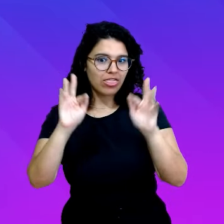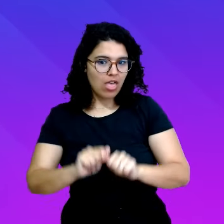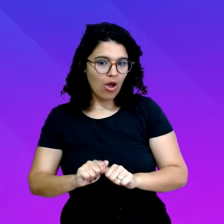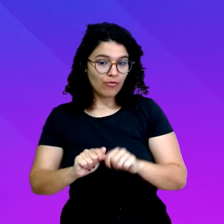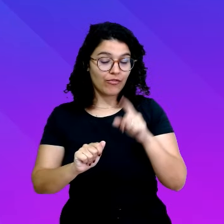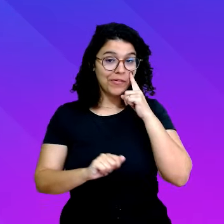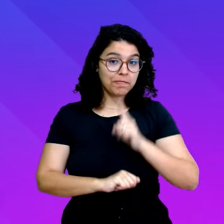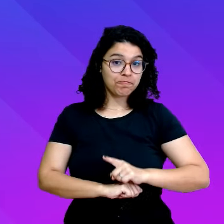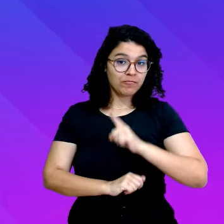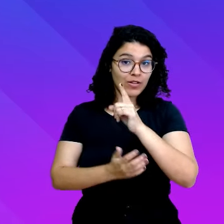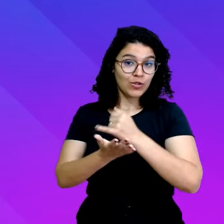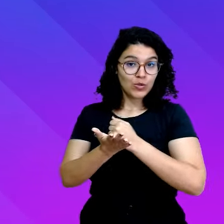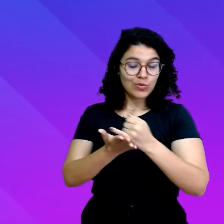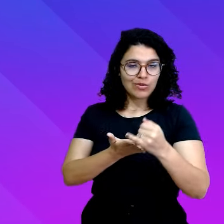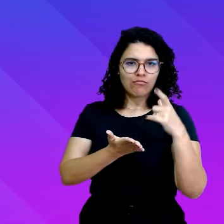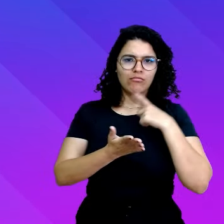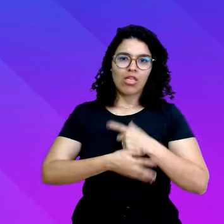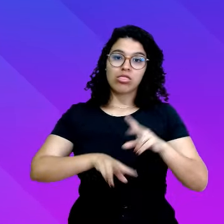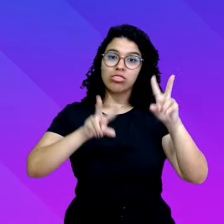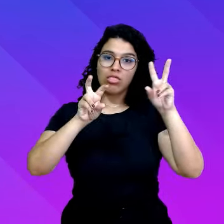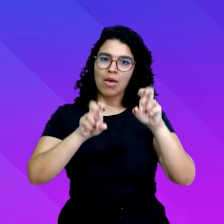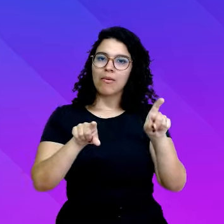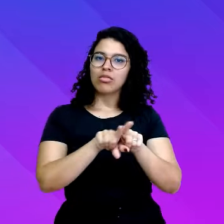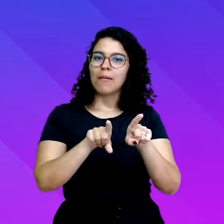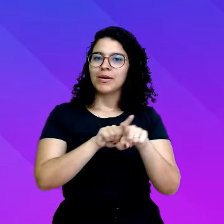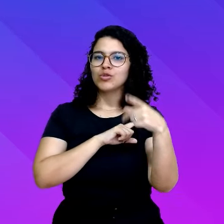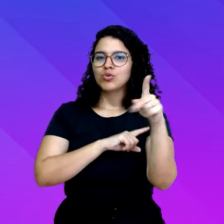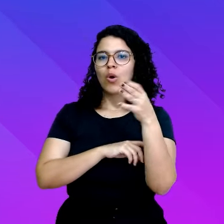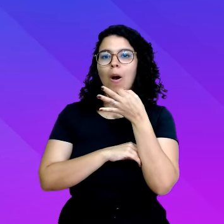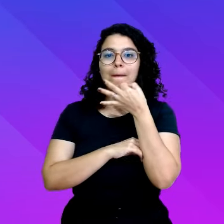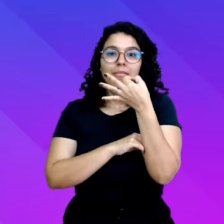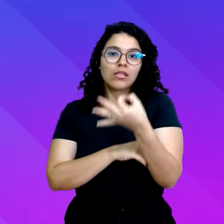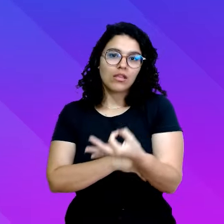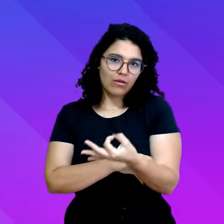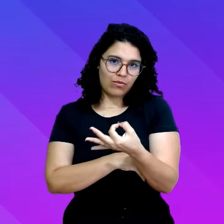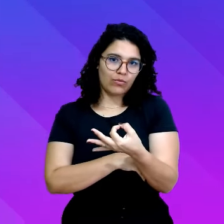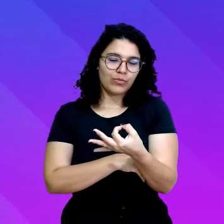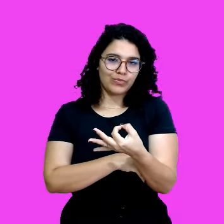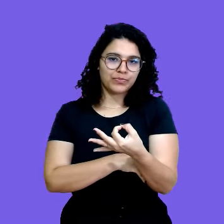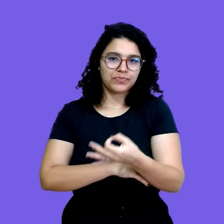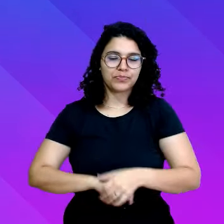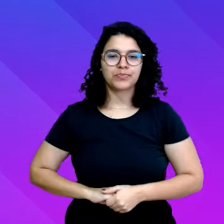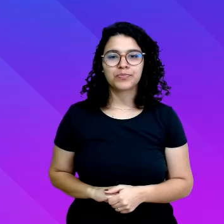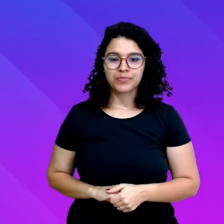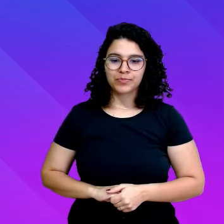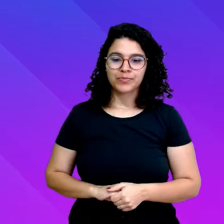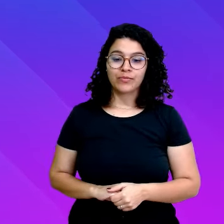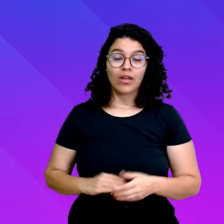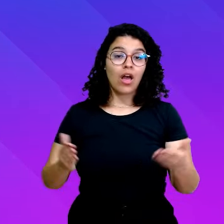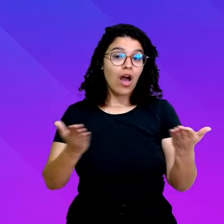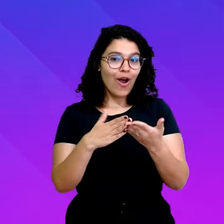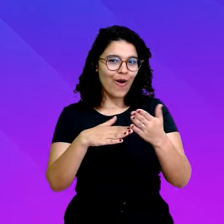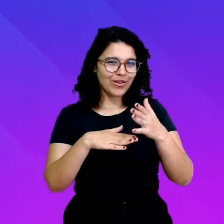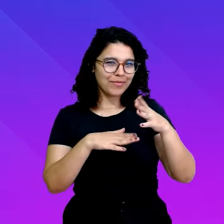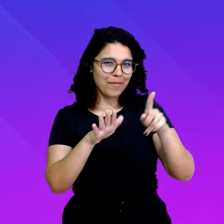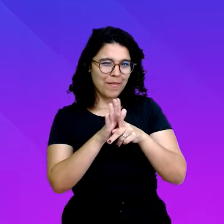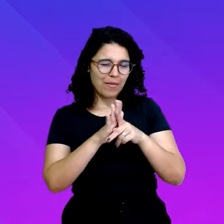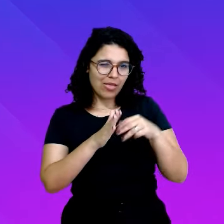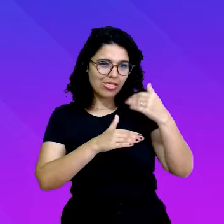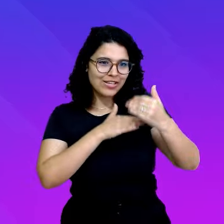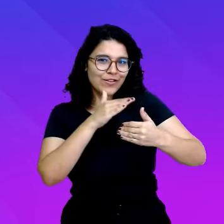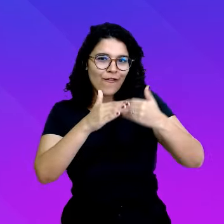encontramos o tema e a tese, ou seja, a sua opinião defendida. No desenvolvimento,